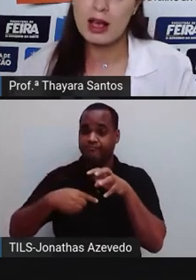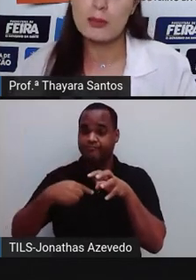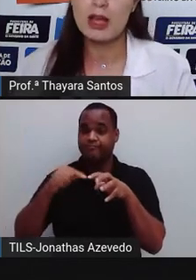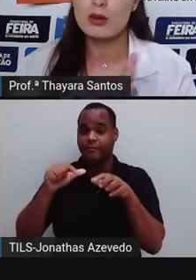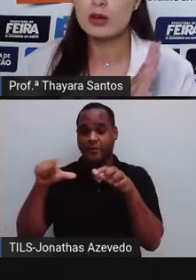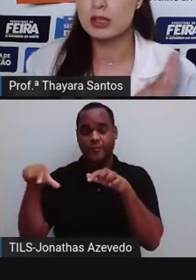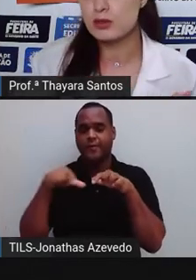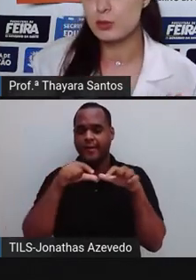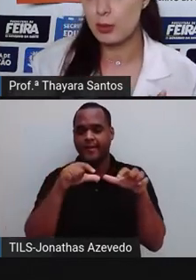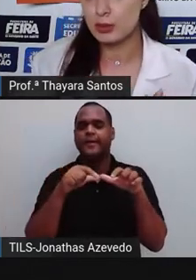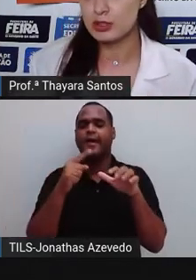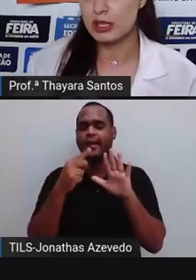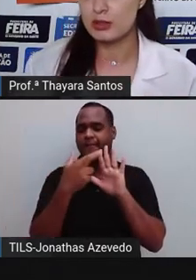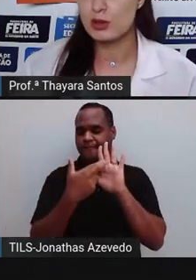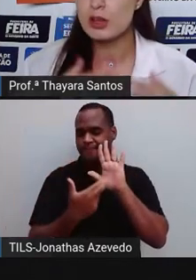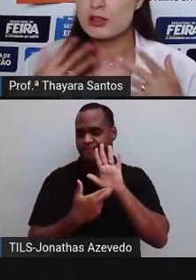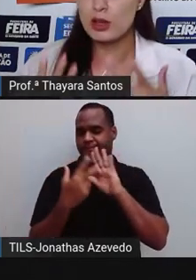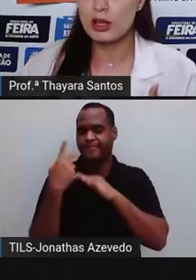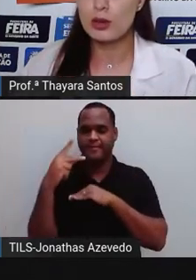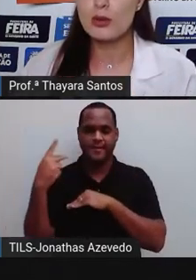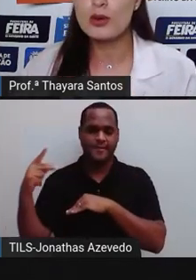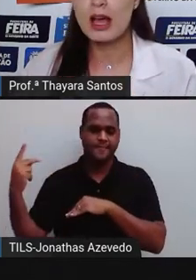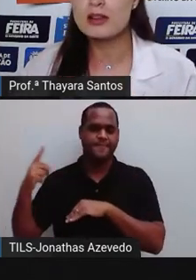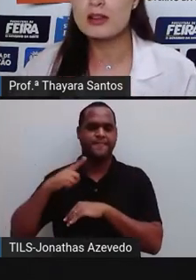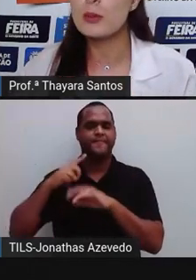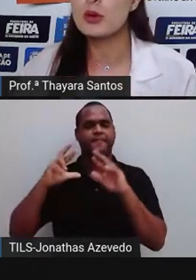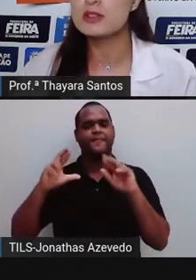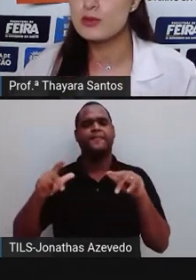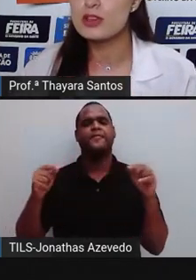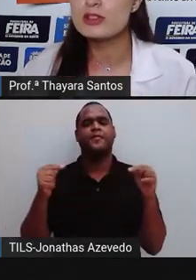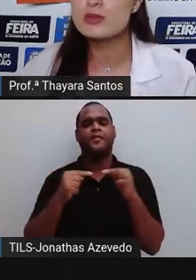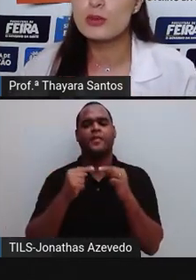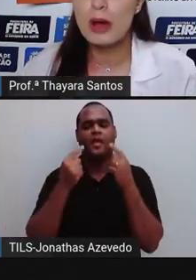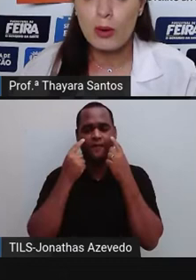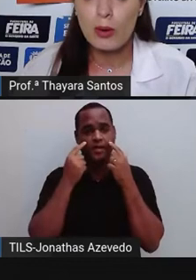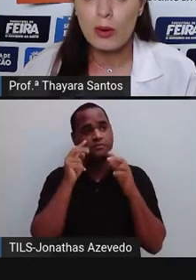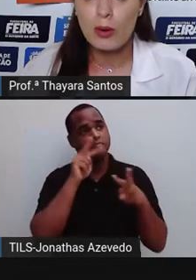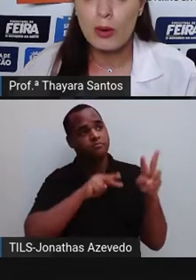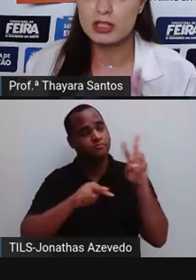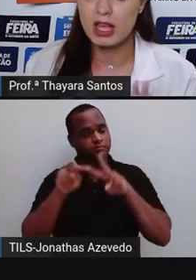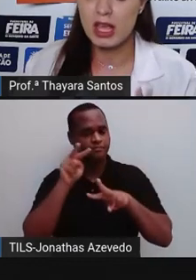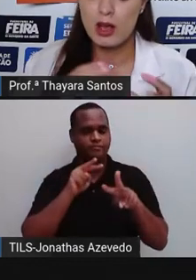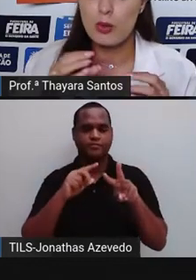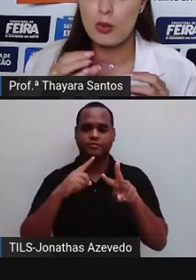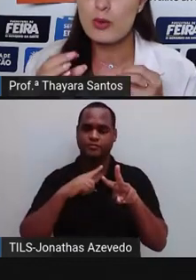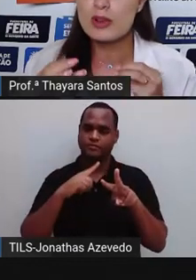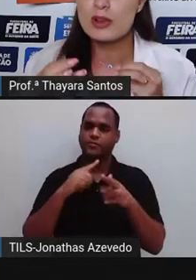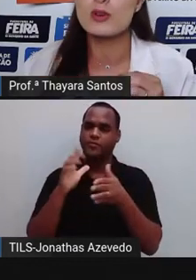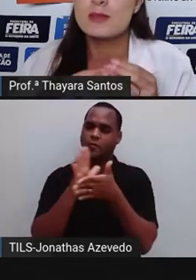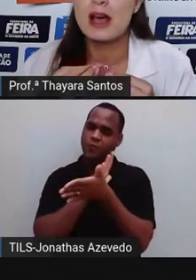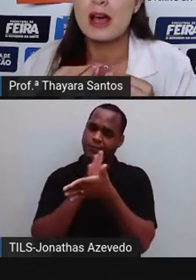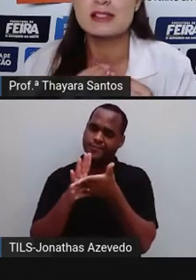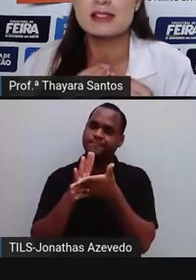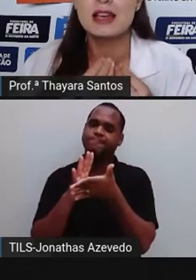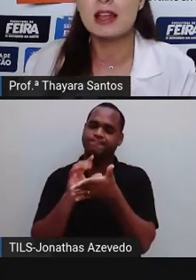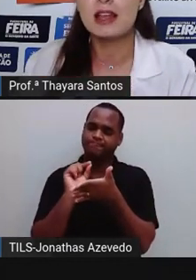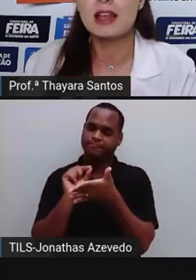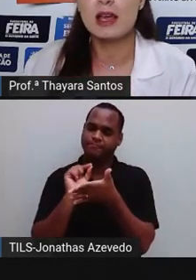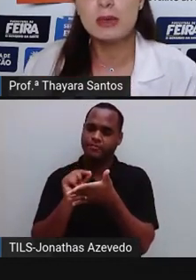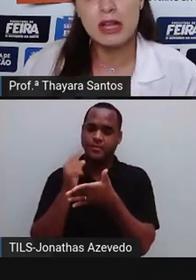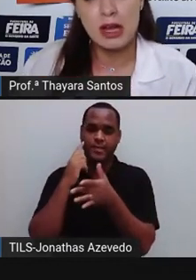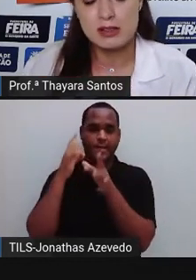acaba regulando do seu próprio jeito. Só que o caso da poluição visual, a gente tem algumas coisas mais